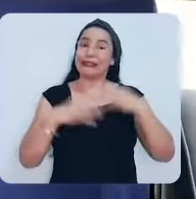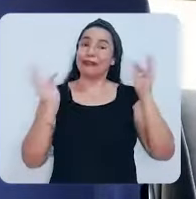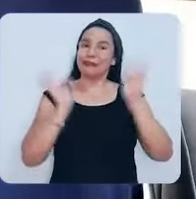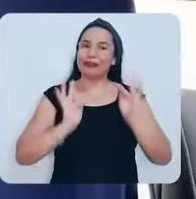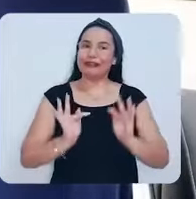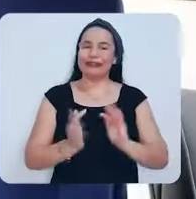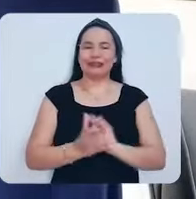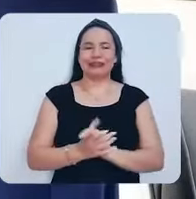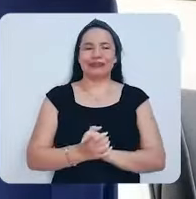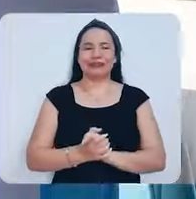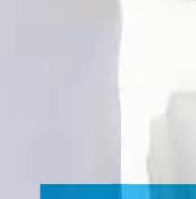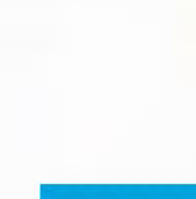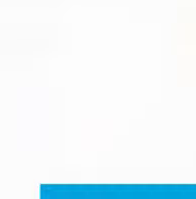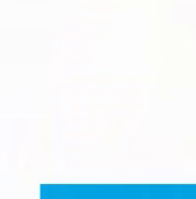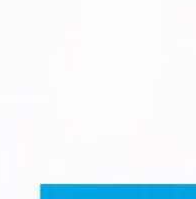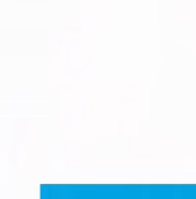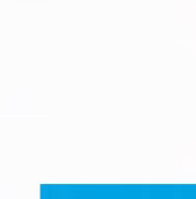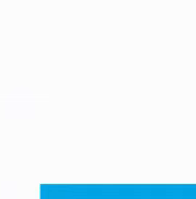feliz.